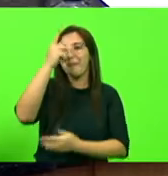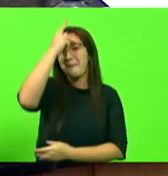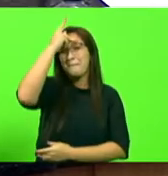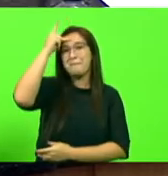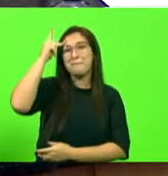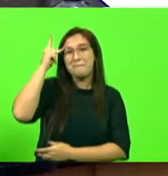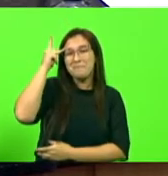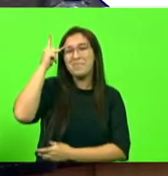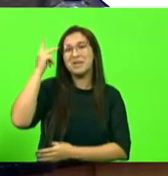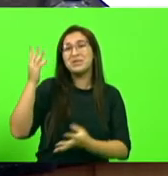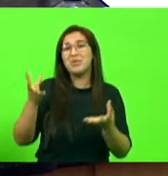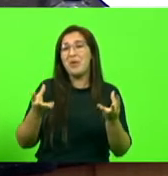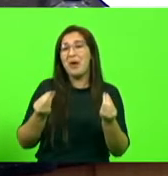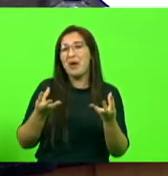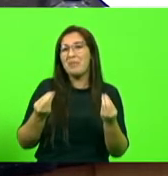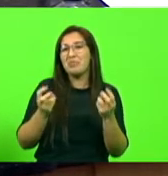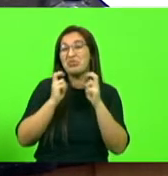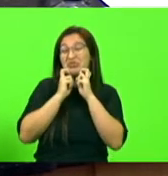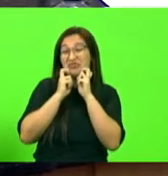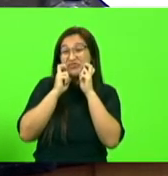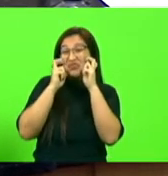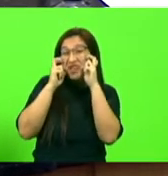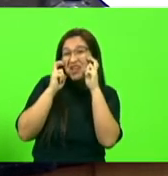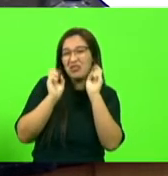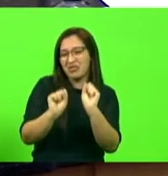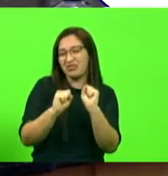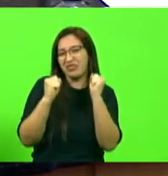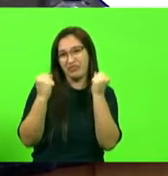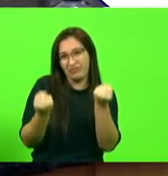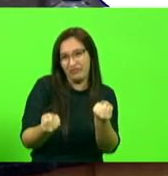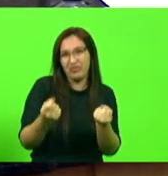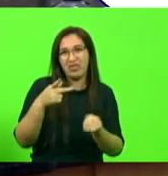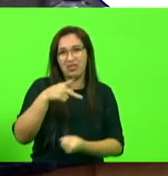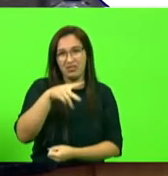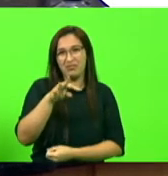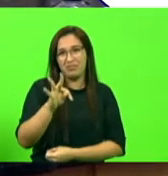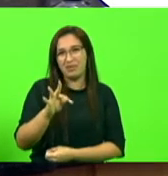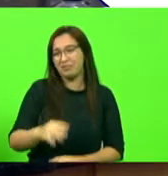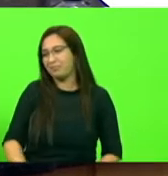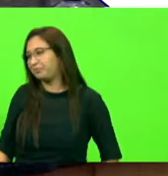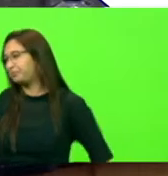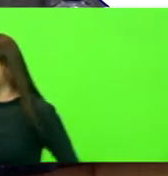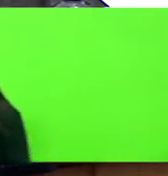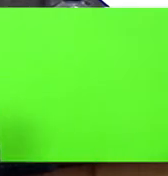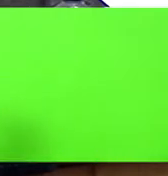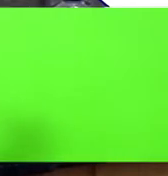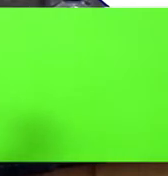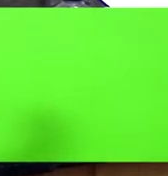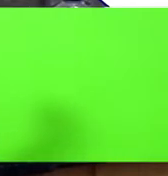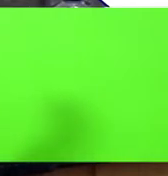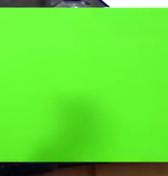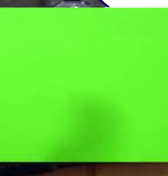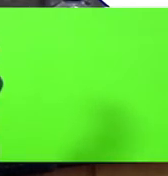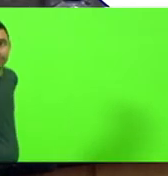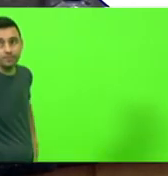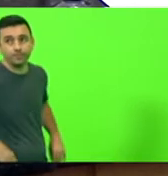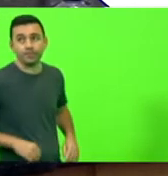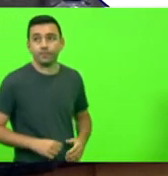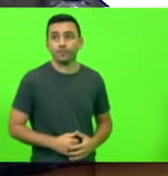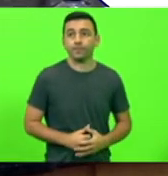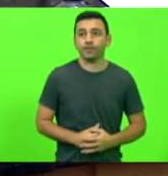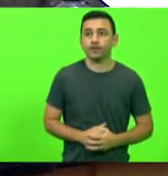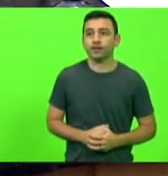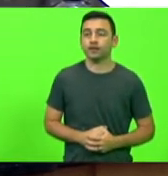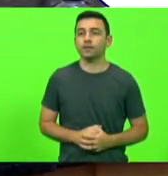tinha muito constrangimento aqui nessa casa por parte dos deputados que gostam desse tipo de governo,